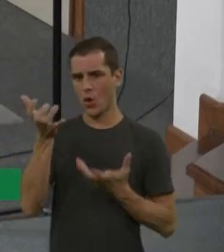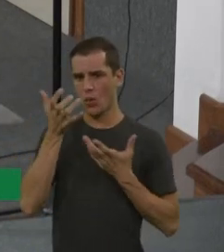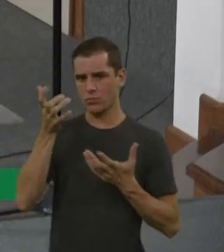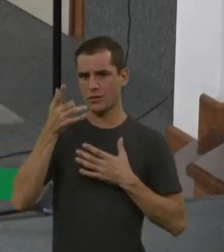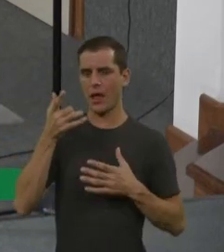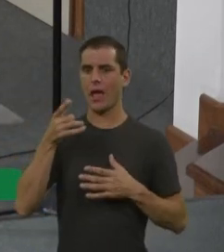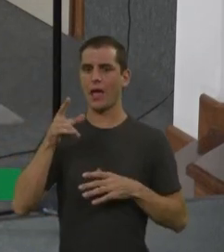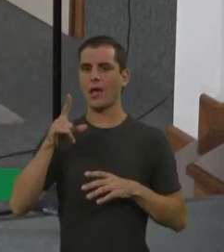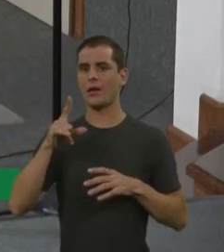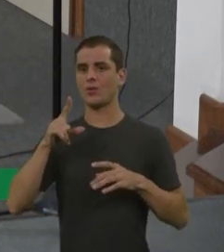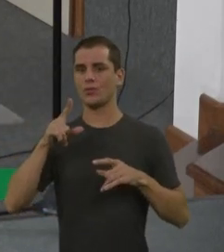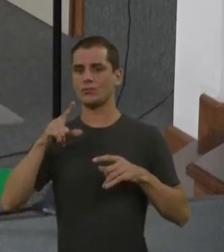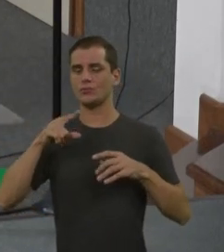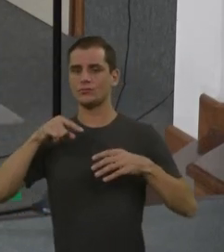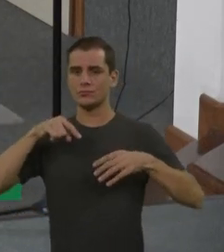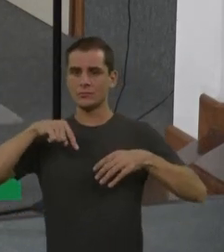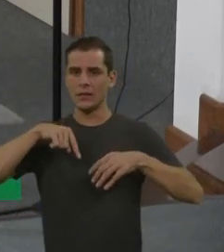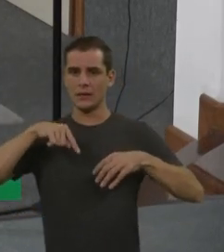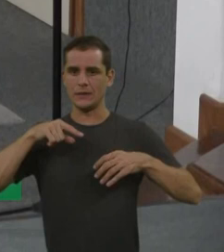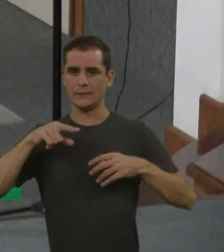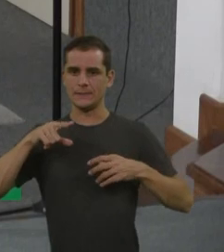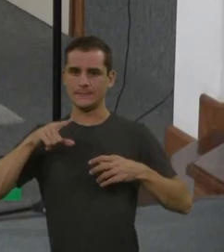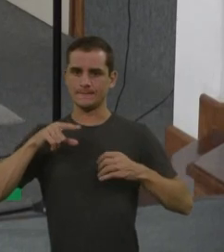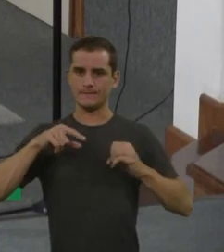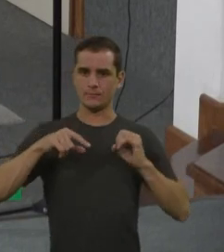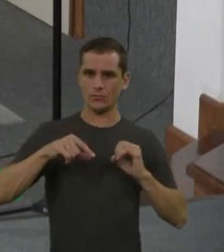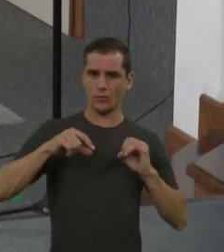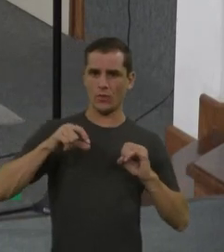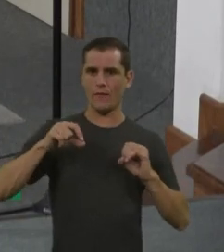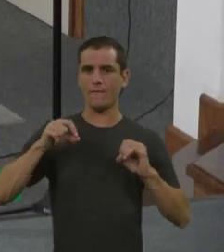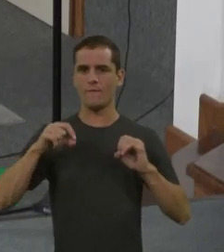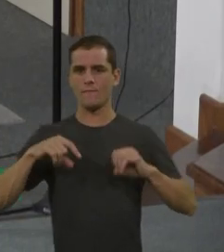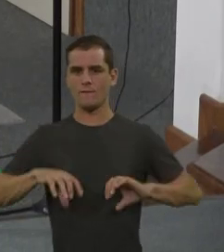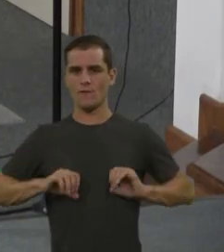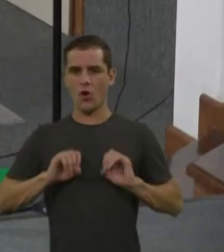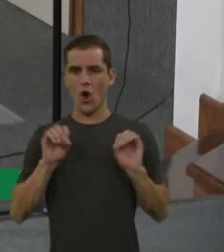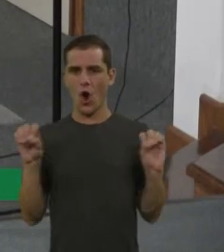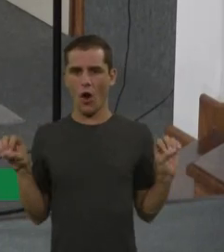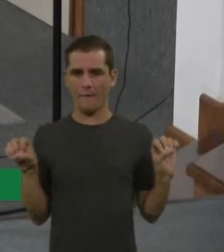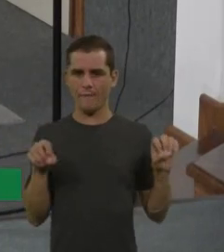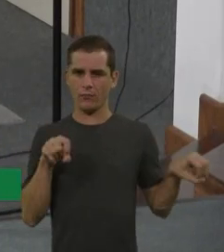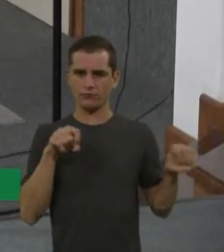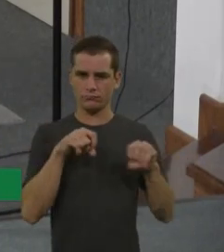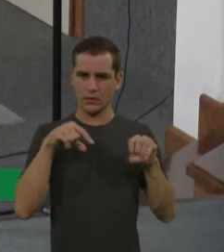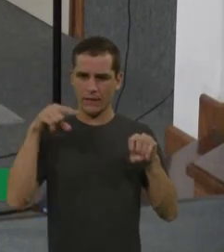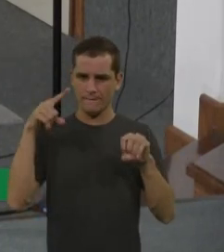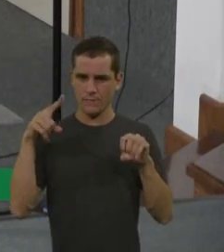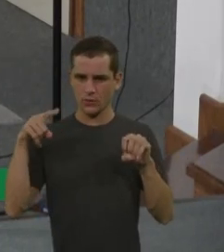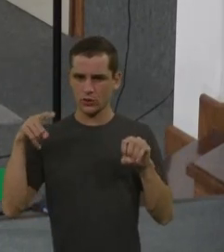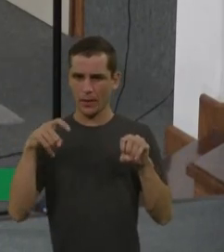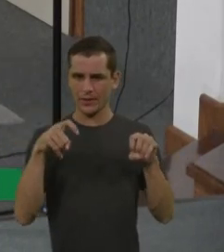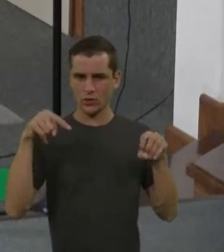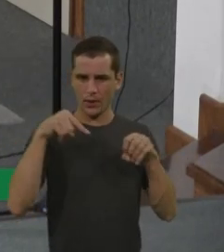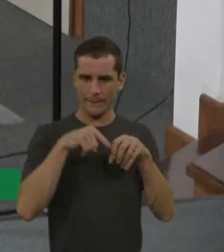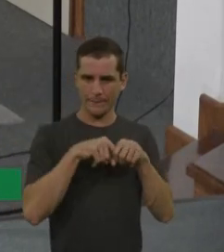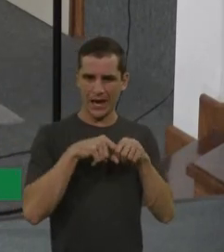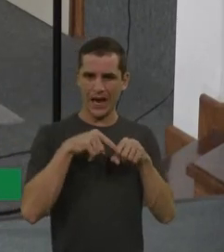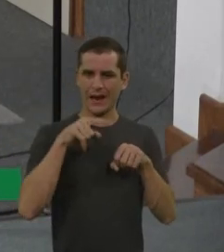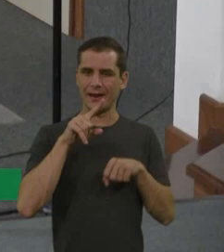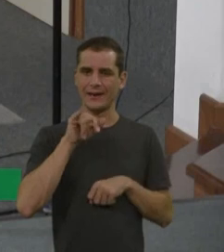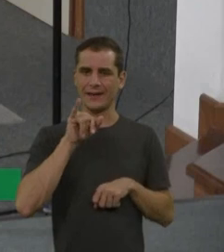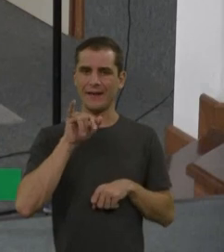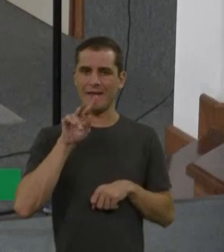diagnóstico pra implantação, a gente não tem pelo SUS. Então, isso é uma das batalhas que eu acho que a gente tem que correr atrás. Porque a gente